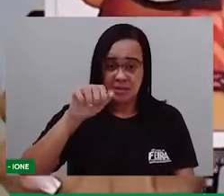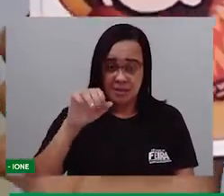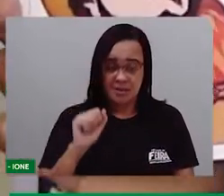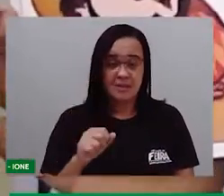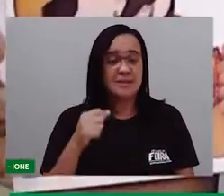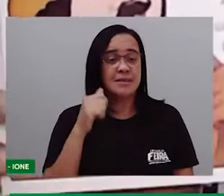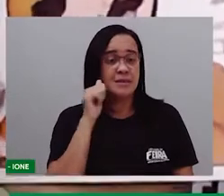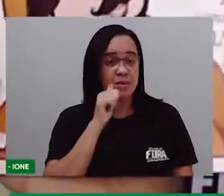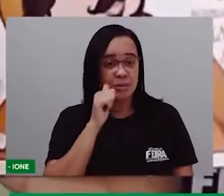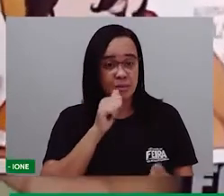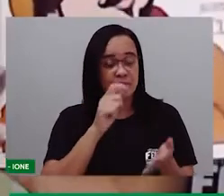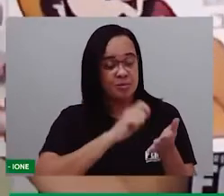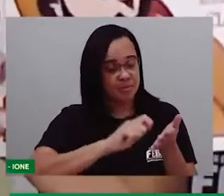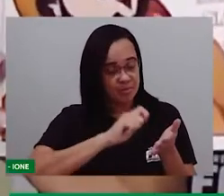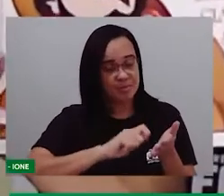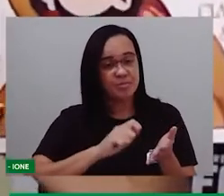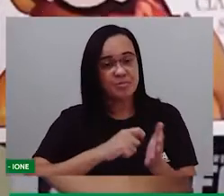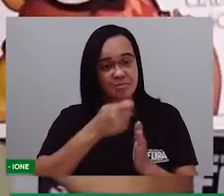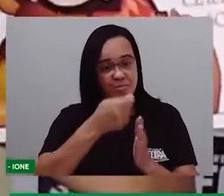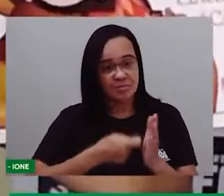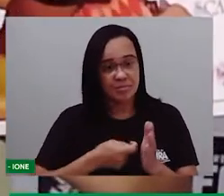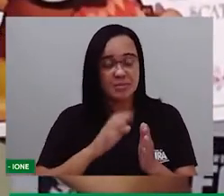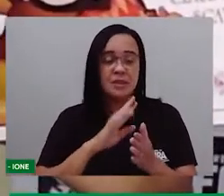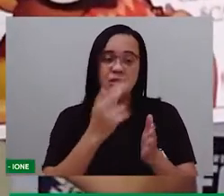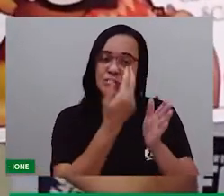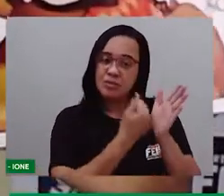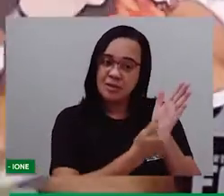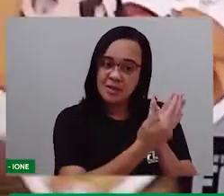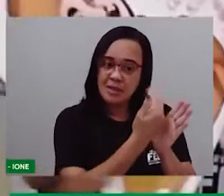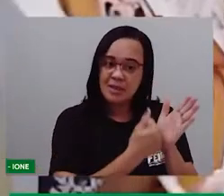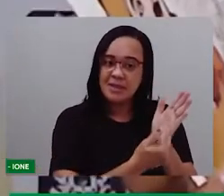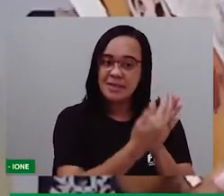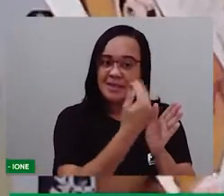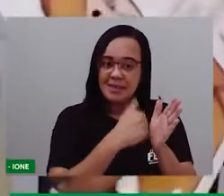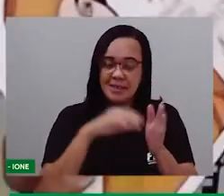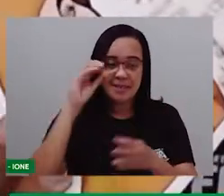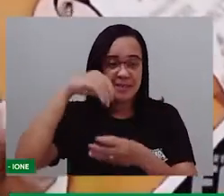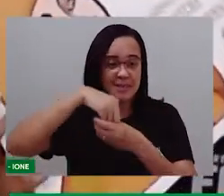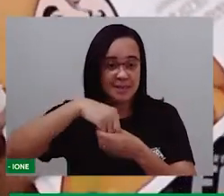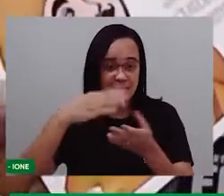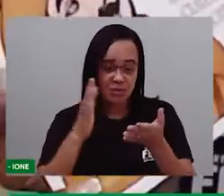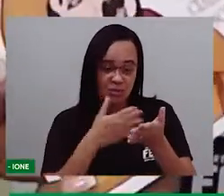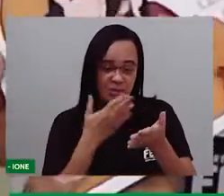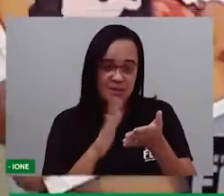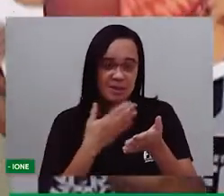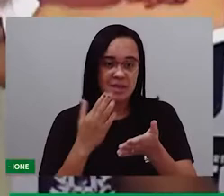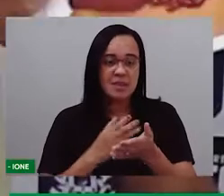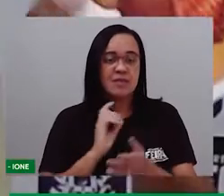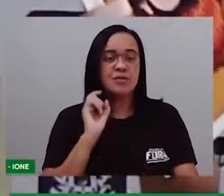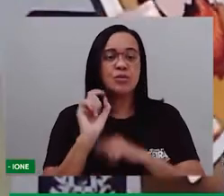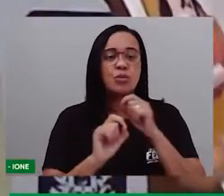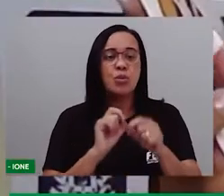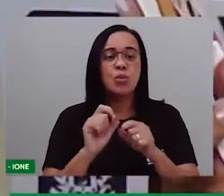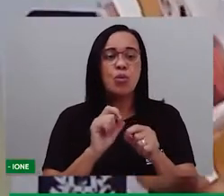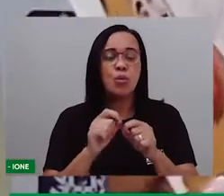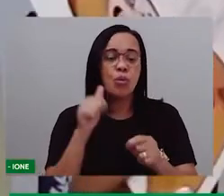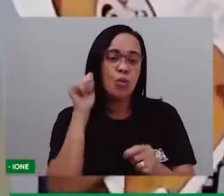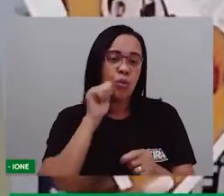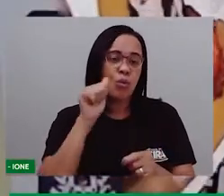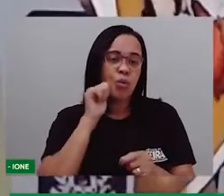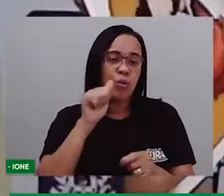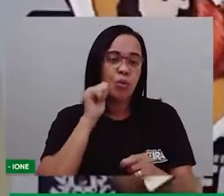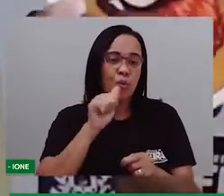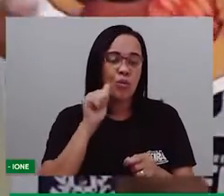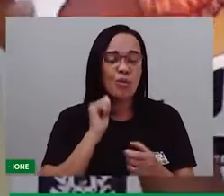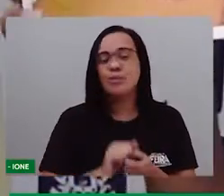E quem fez as ilustrações, os desenhos que tem nesse livro, foi a Cláudia, a Cláudia